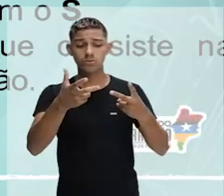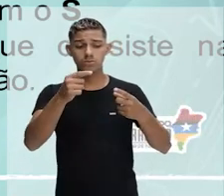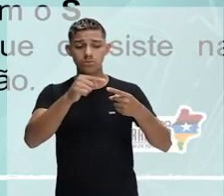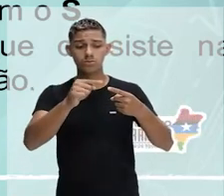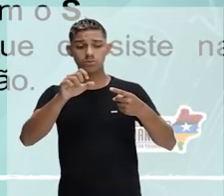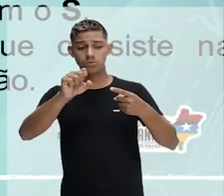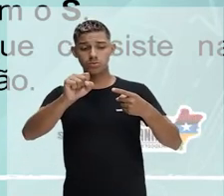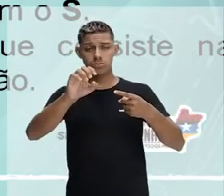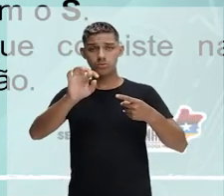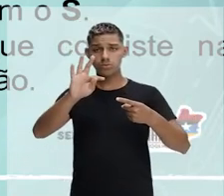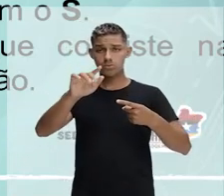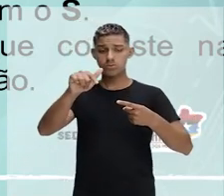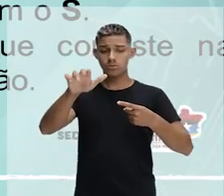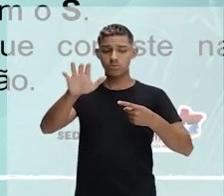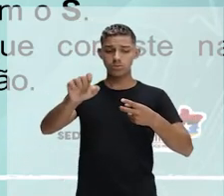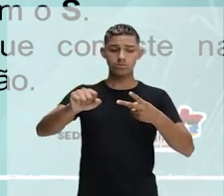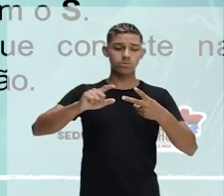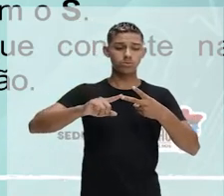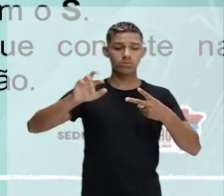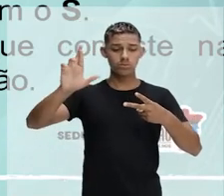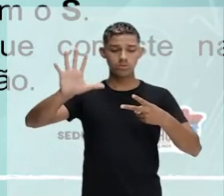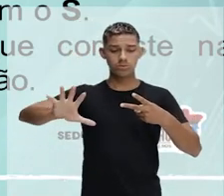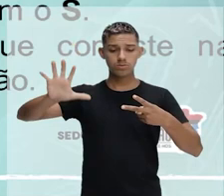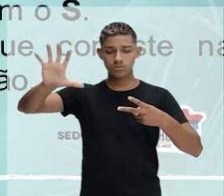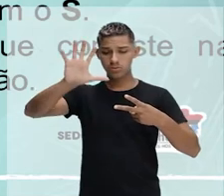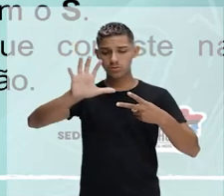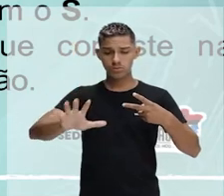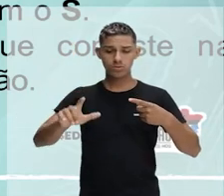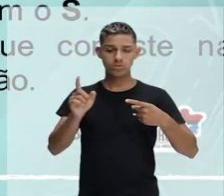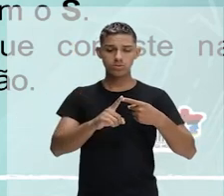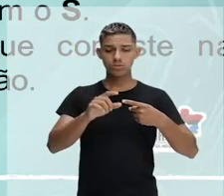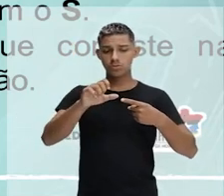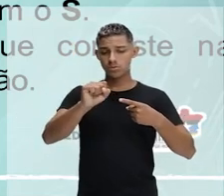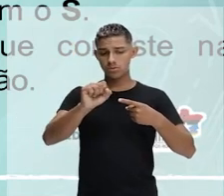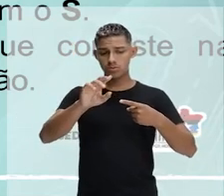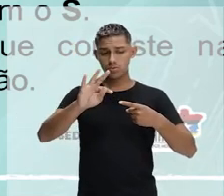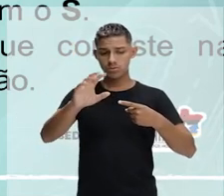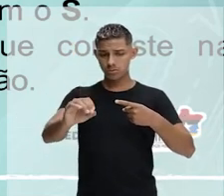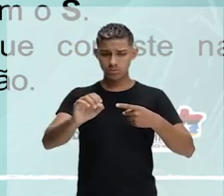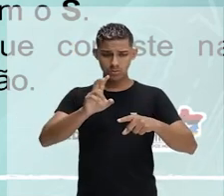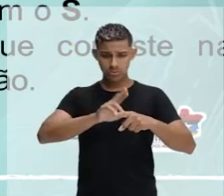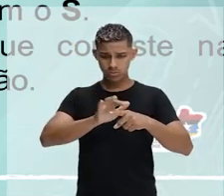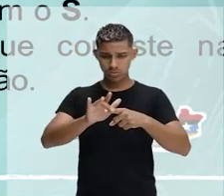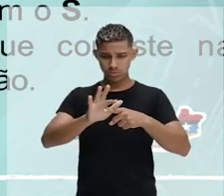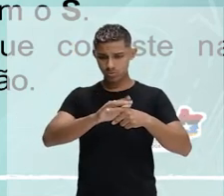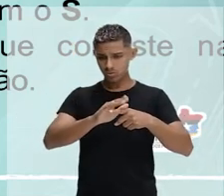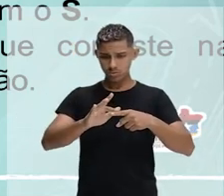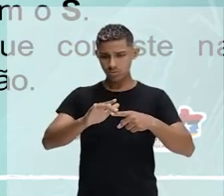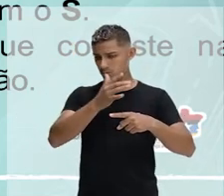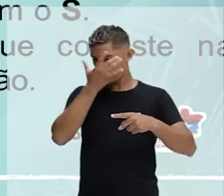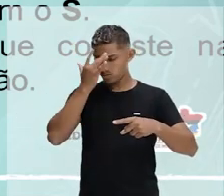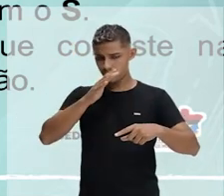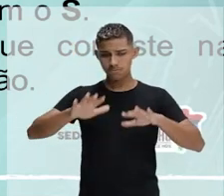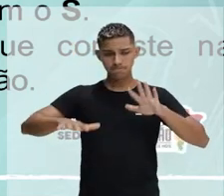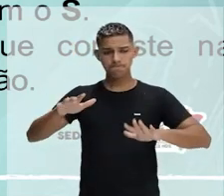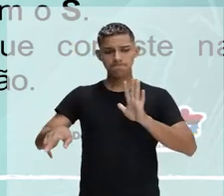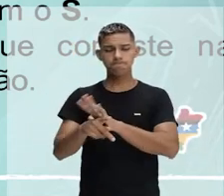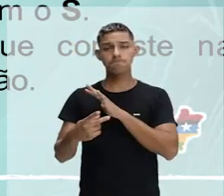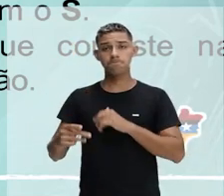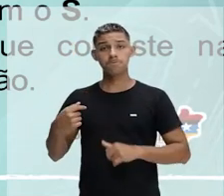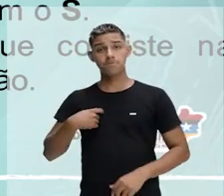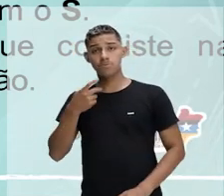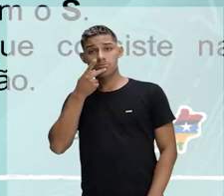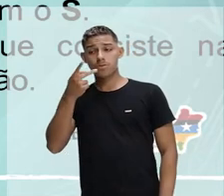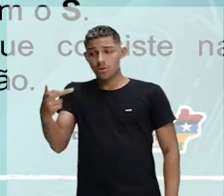O sotaque e o regionalismo. Sotaque, fenômeno fonético em que as pessoas de uma determinada região pronunciam certas